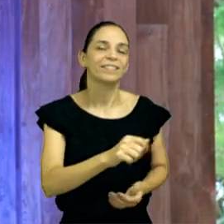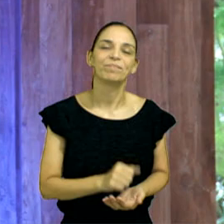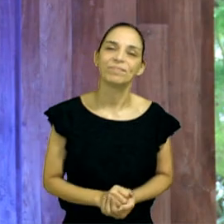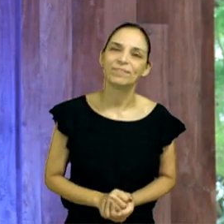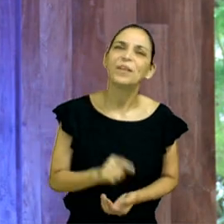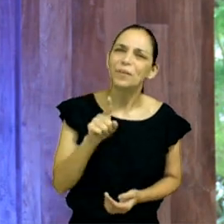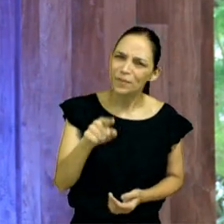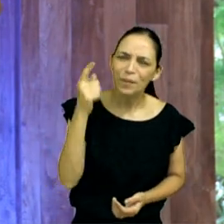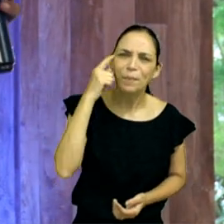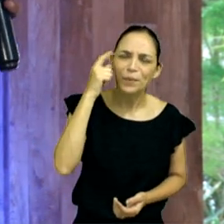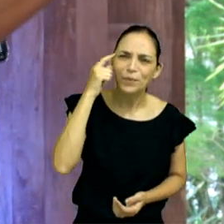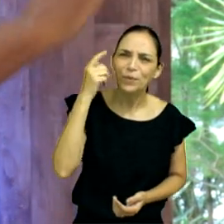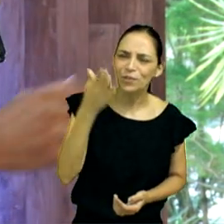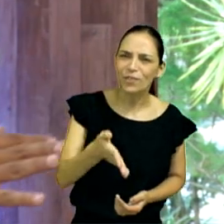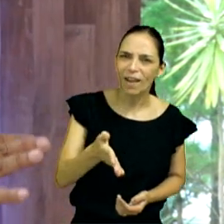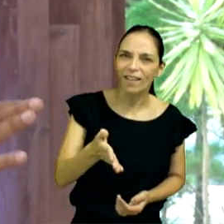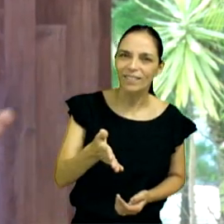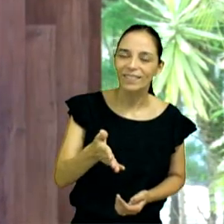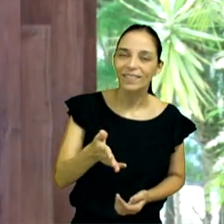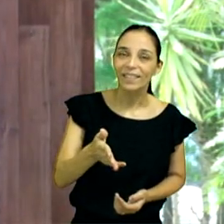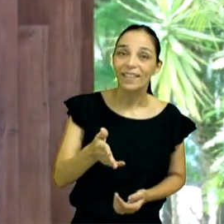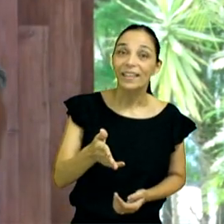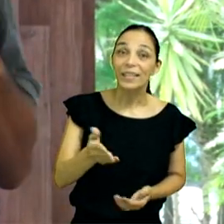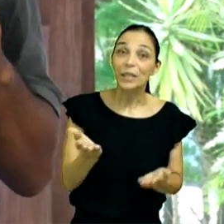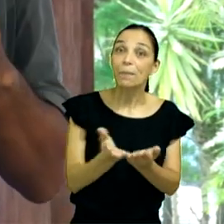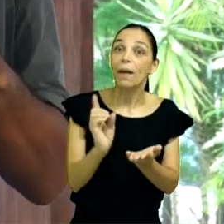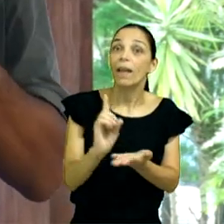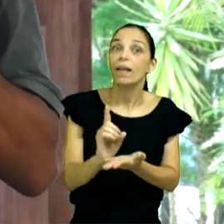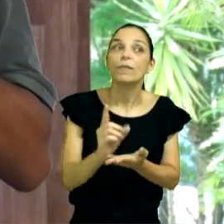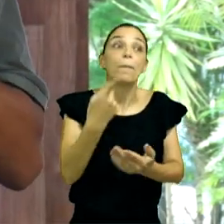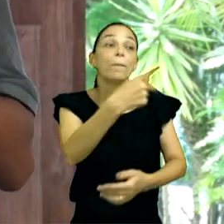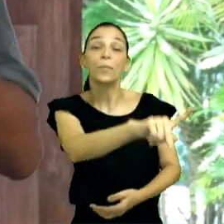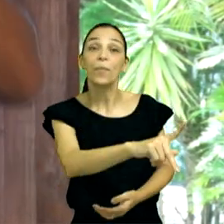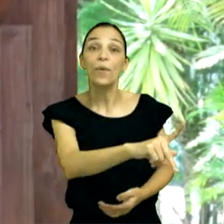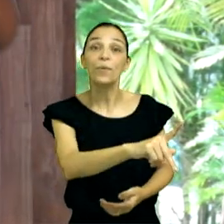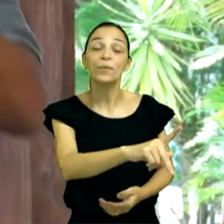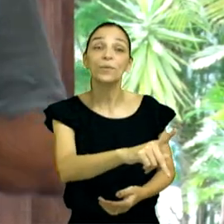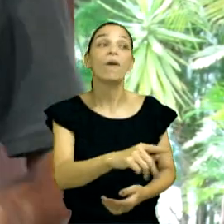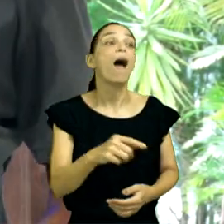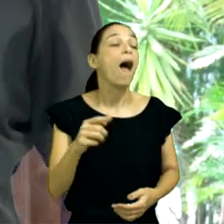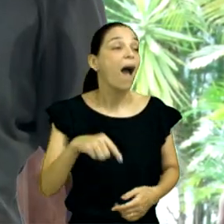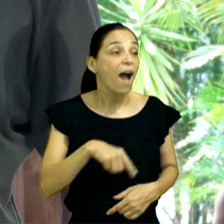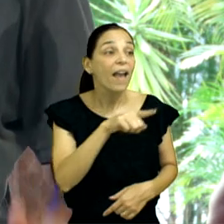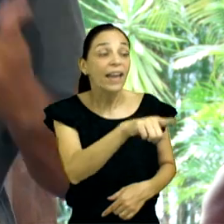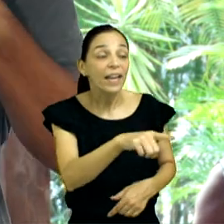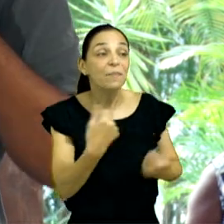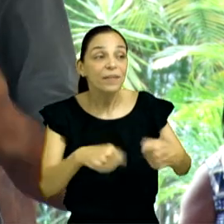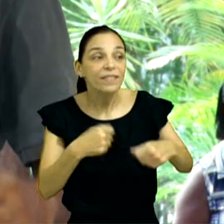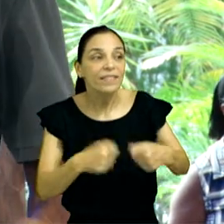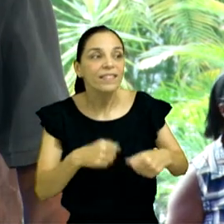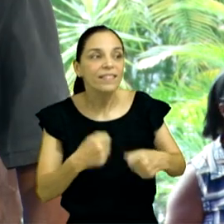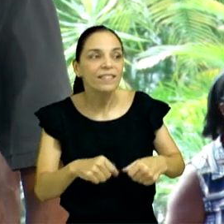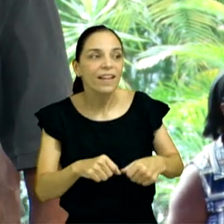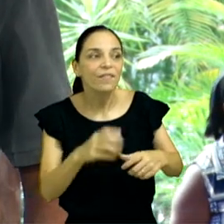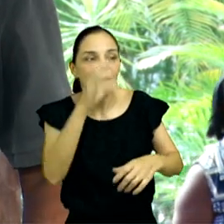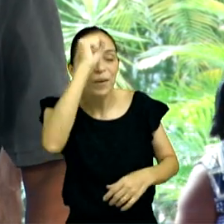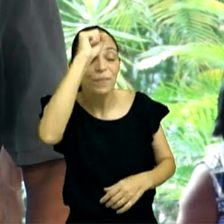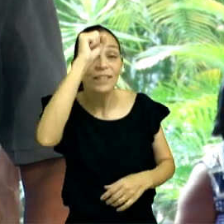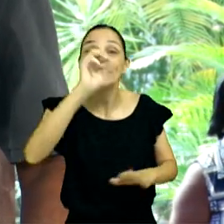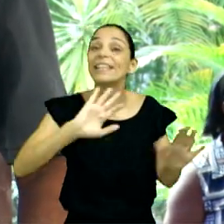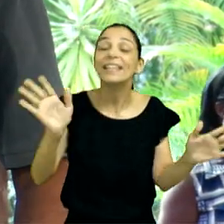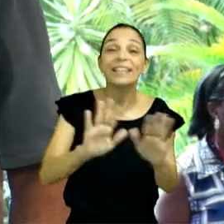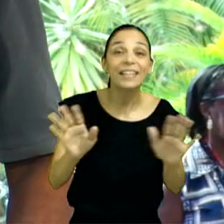era o que fulano precisava ouvir, não é contigo, é comigo que Deus está falando,